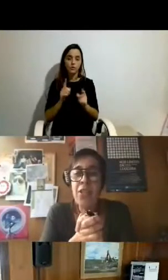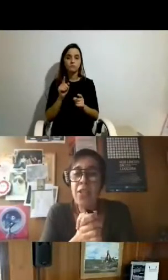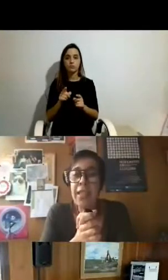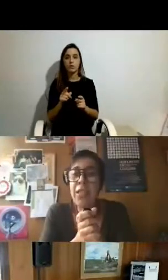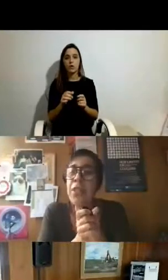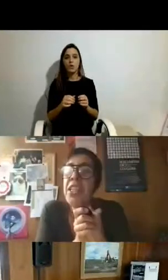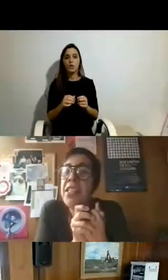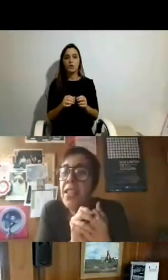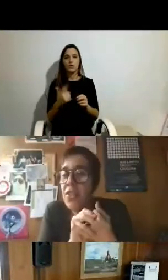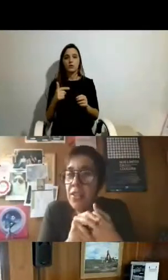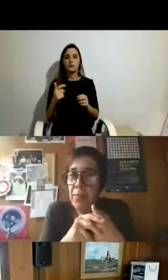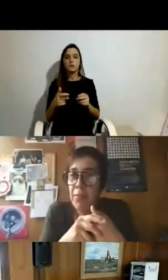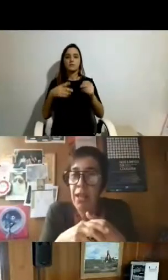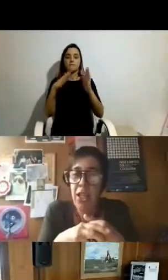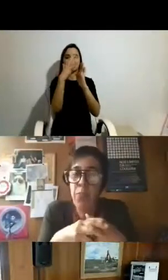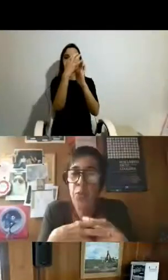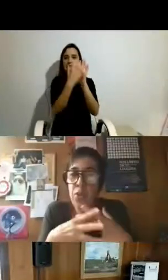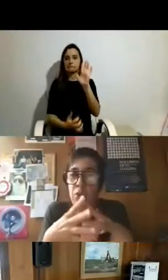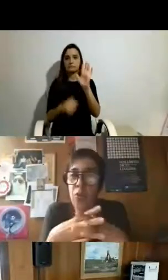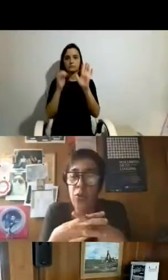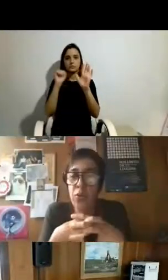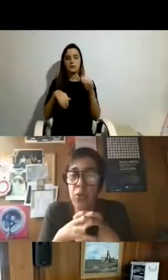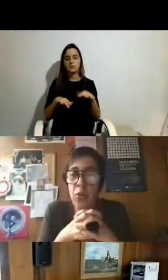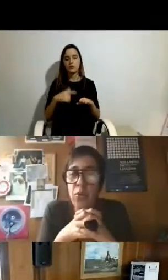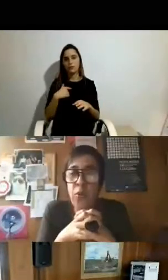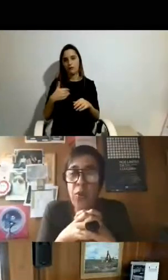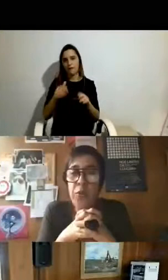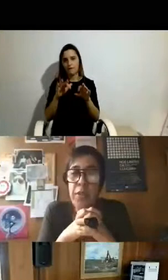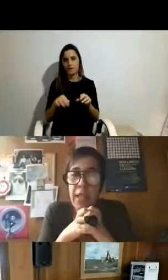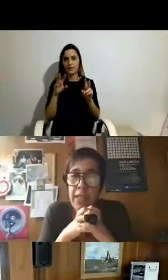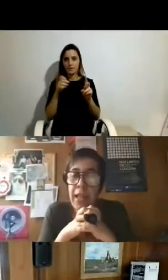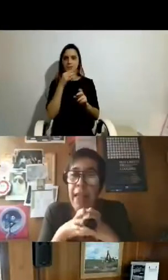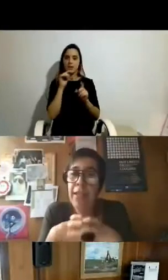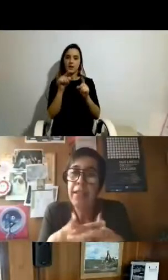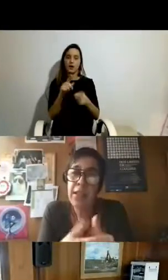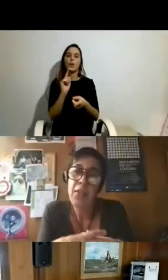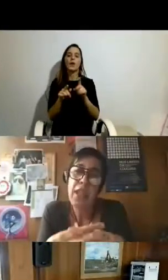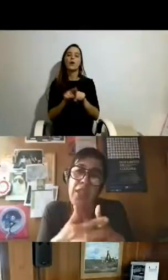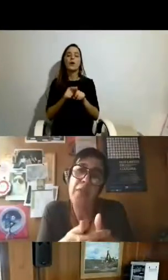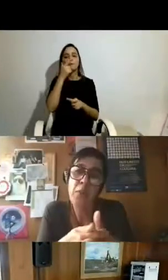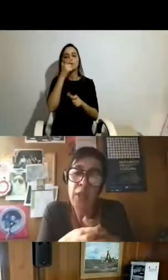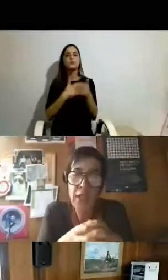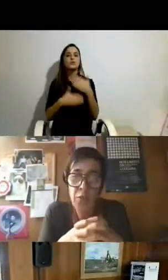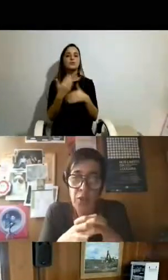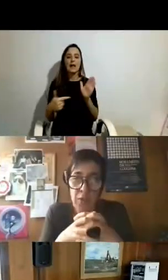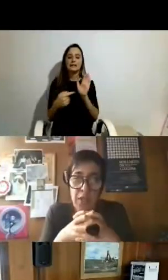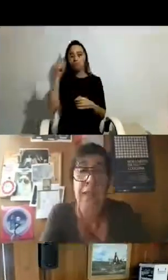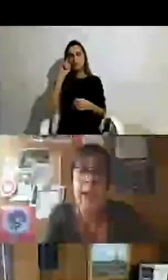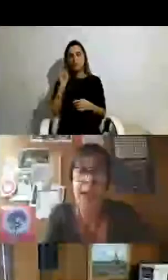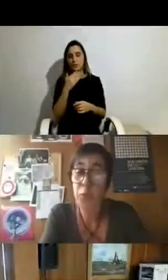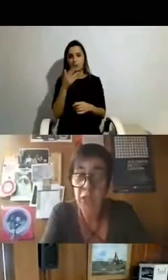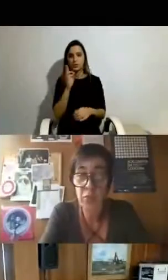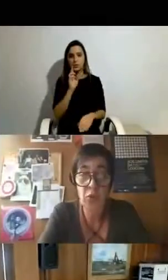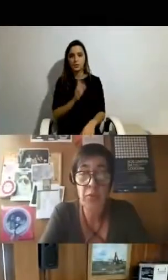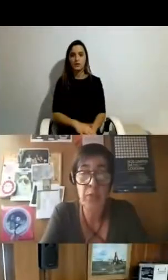mas daquilo que exige também às pessoas com deficiência, a integração desta figura nas suas vidas.